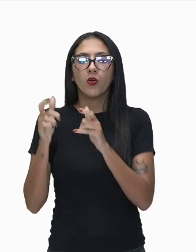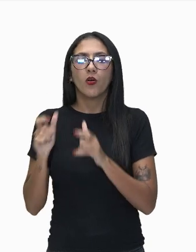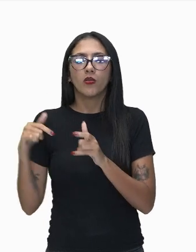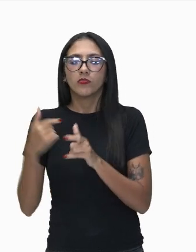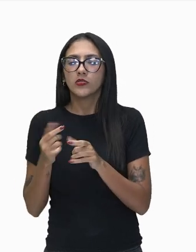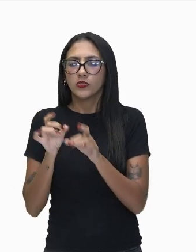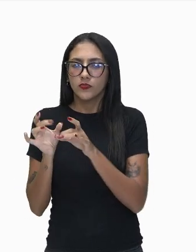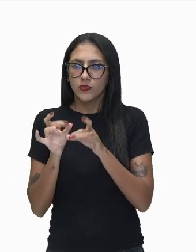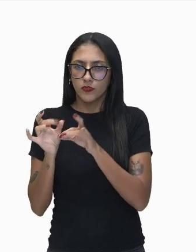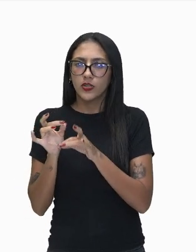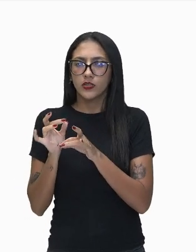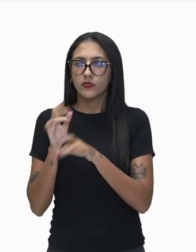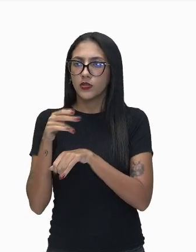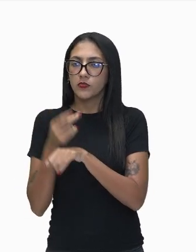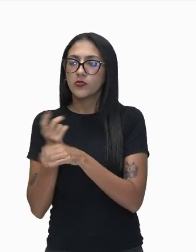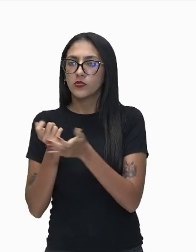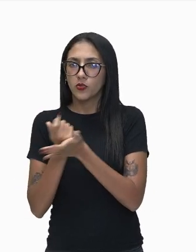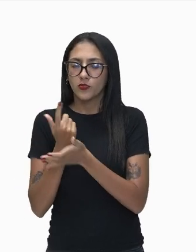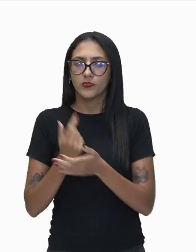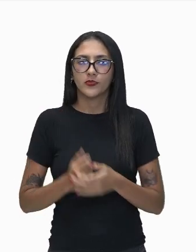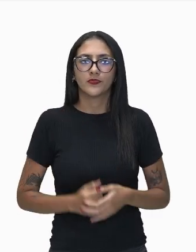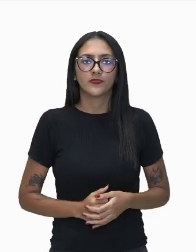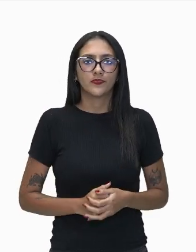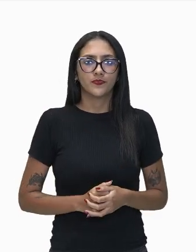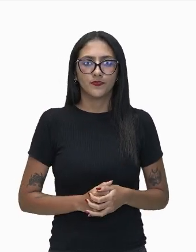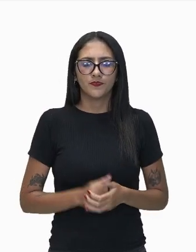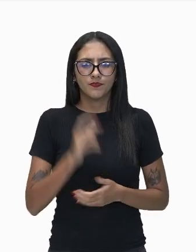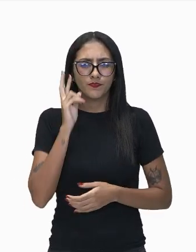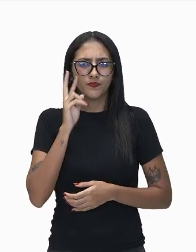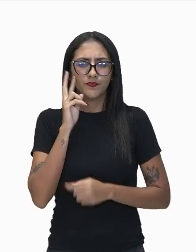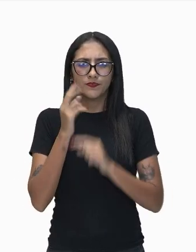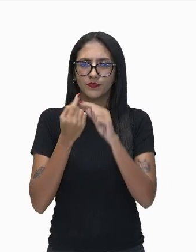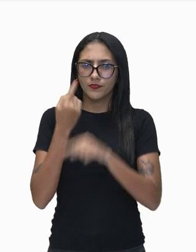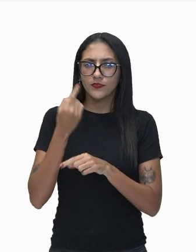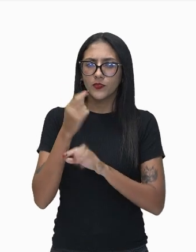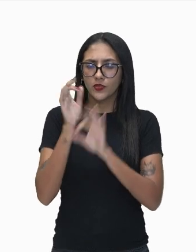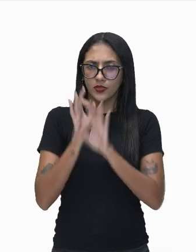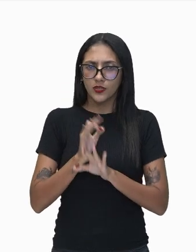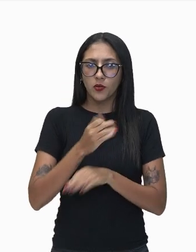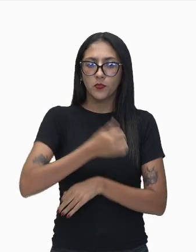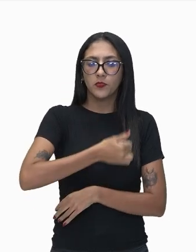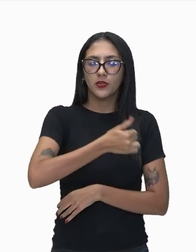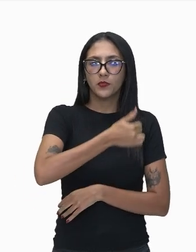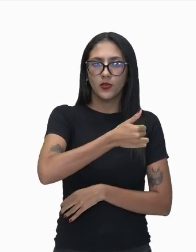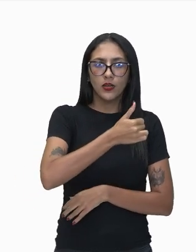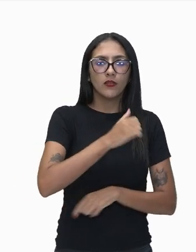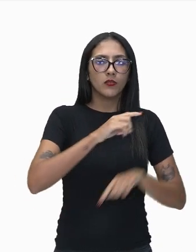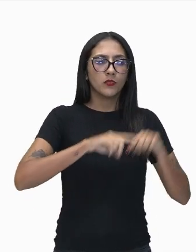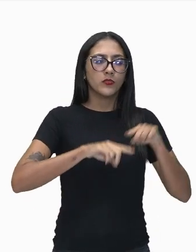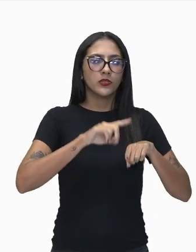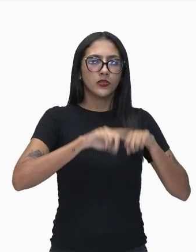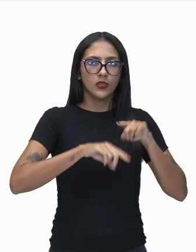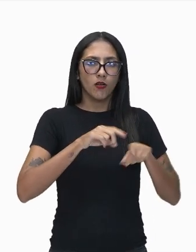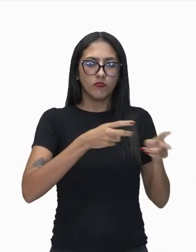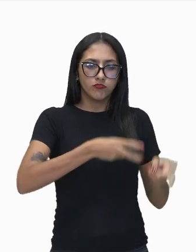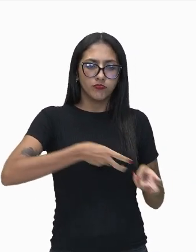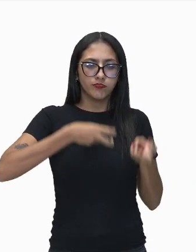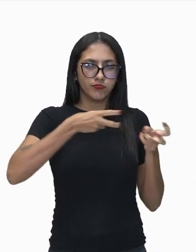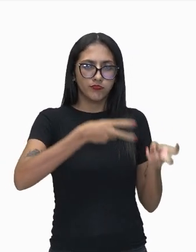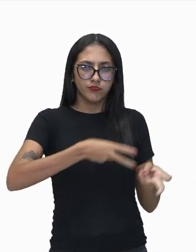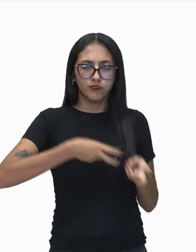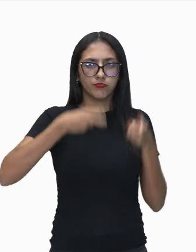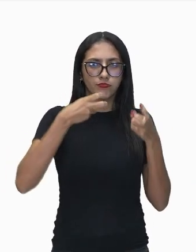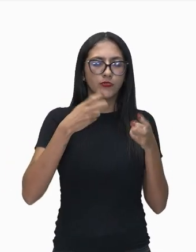nos lembremos lá daquela ordem que nós vimos no começo, né? Primeiro, nós temos o tipo de indústria que tira os recursos